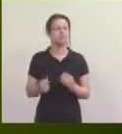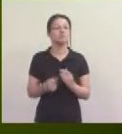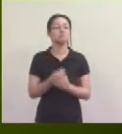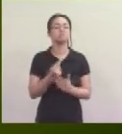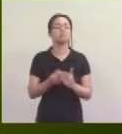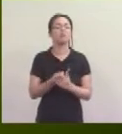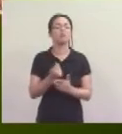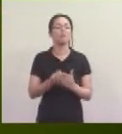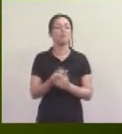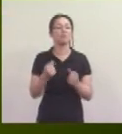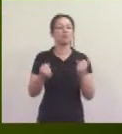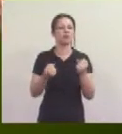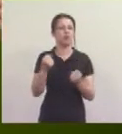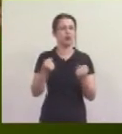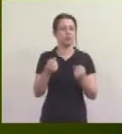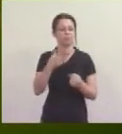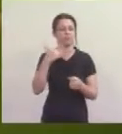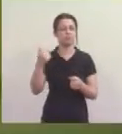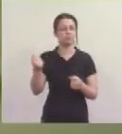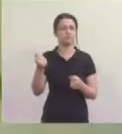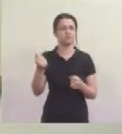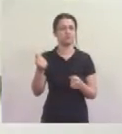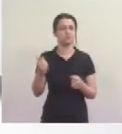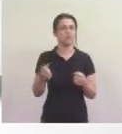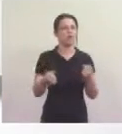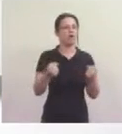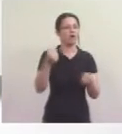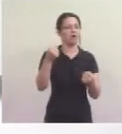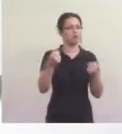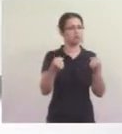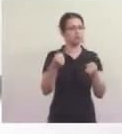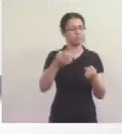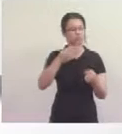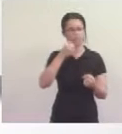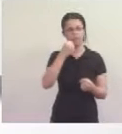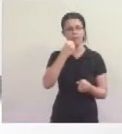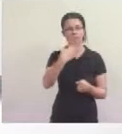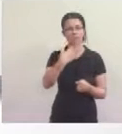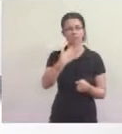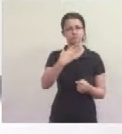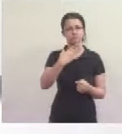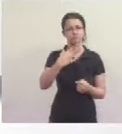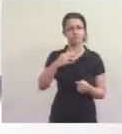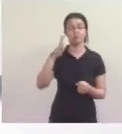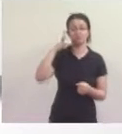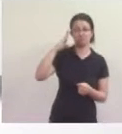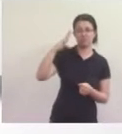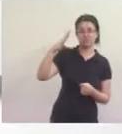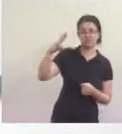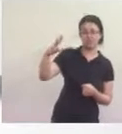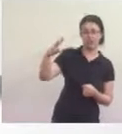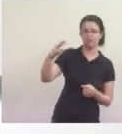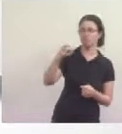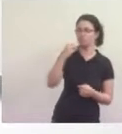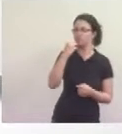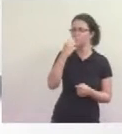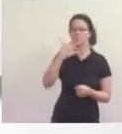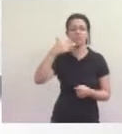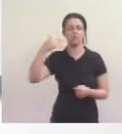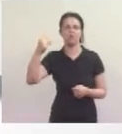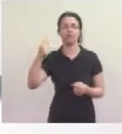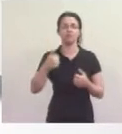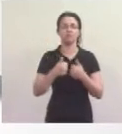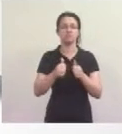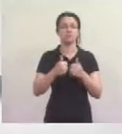manutenção, custo de depreciação, etc. O car sharing faz sucesso principalmente com uma alternativa aos táxis ou ao